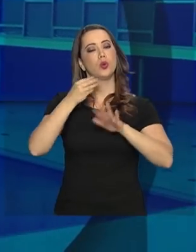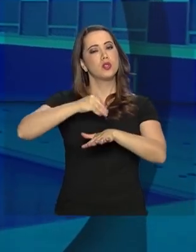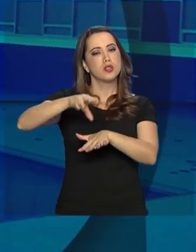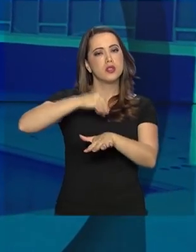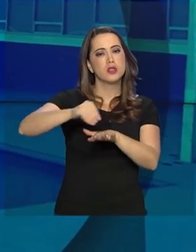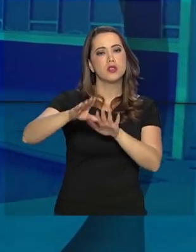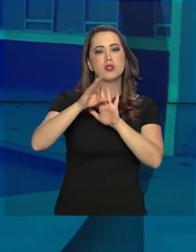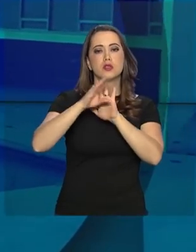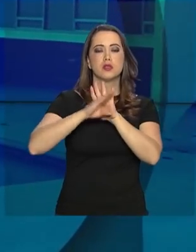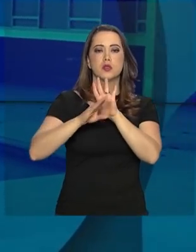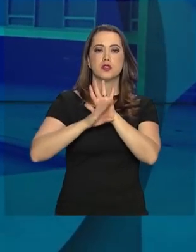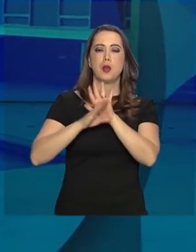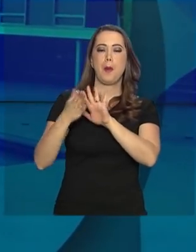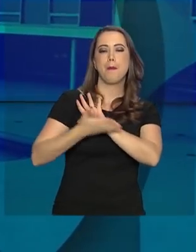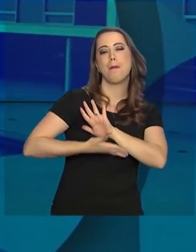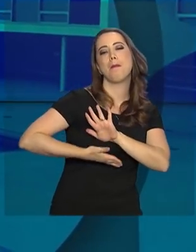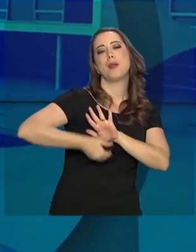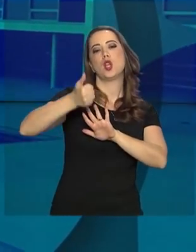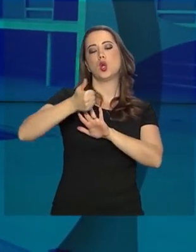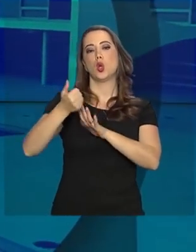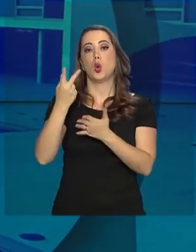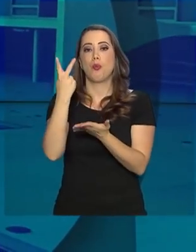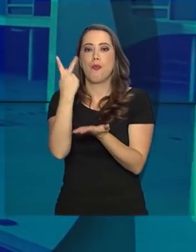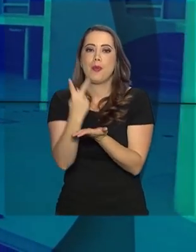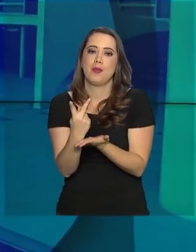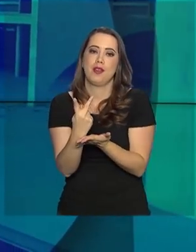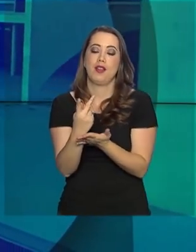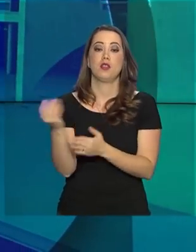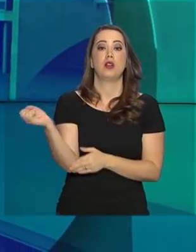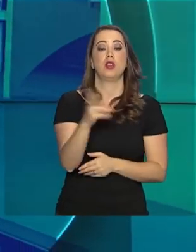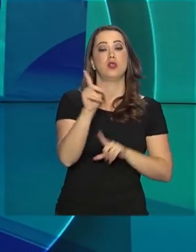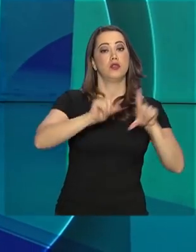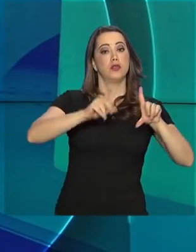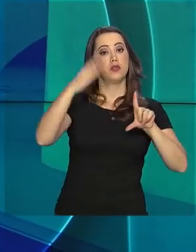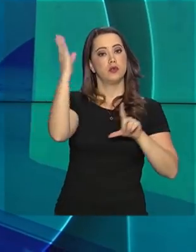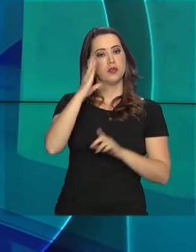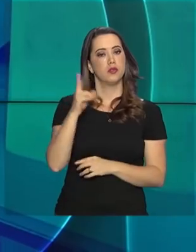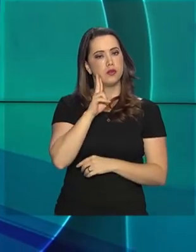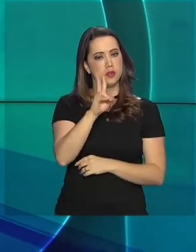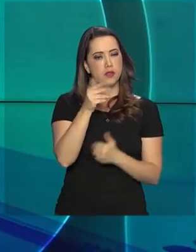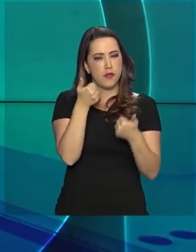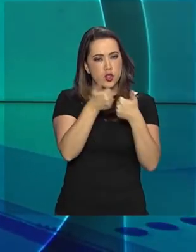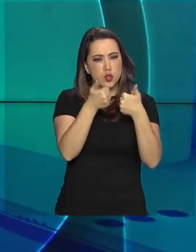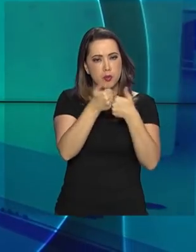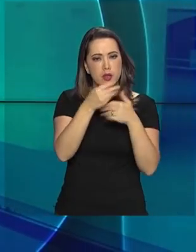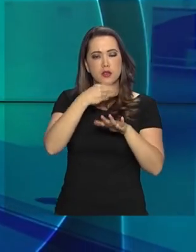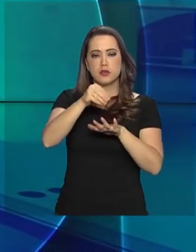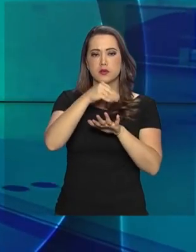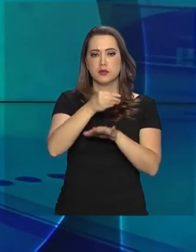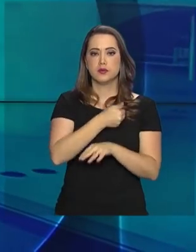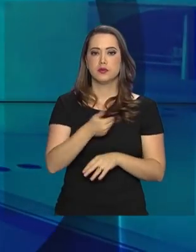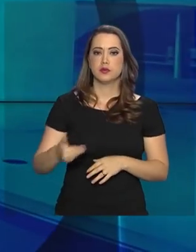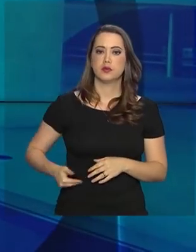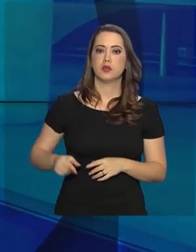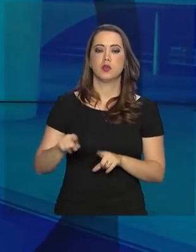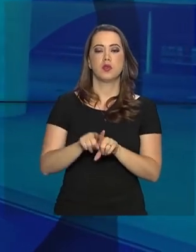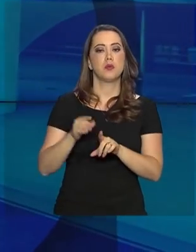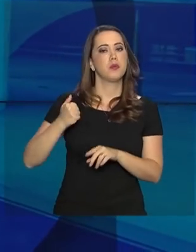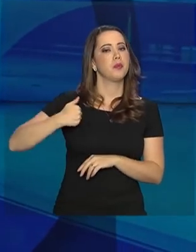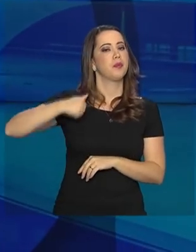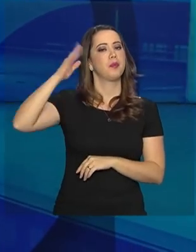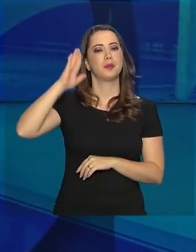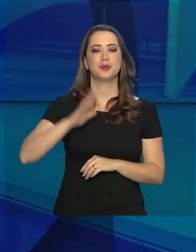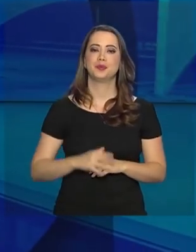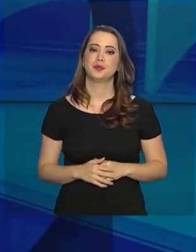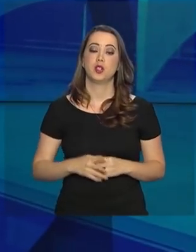notícias e programas premiados. Na nova TV Brasil, você vai continuar acompanhando as notícias do governo federal e